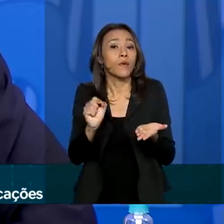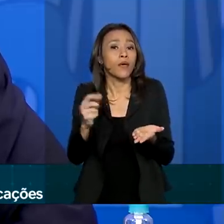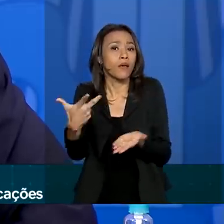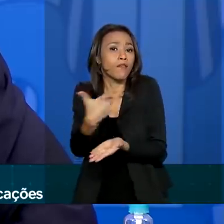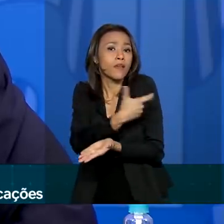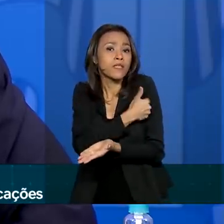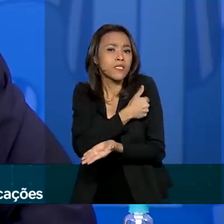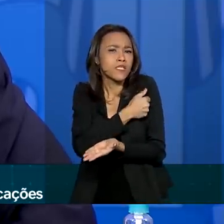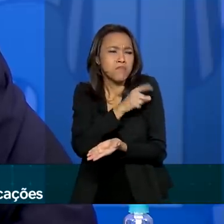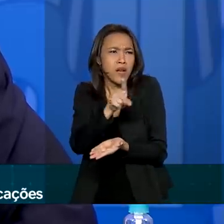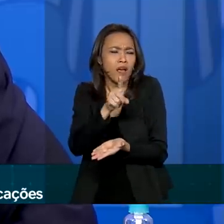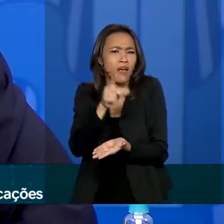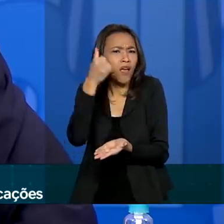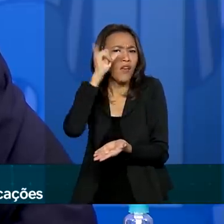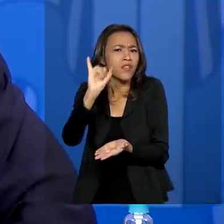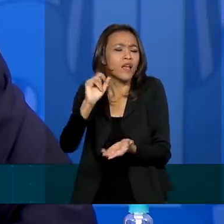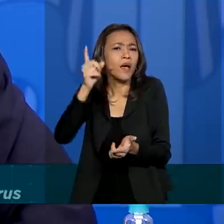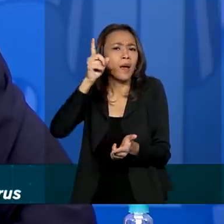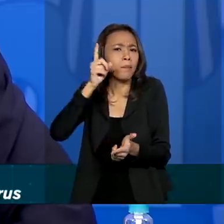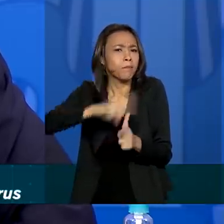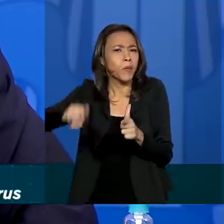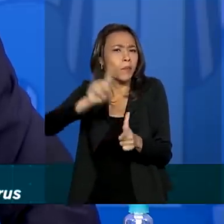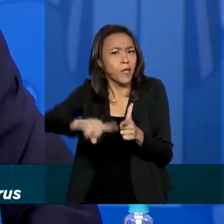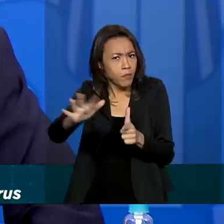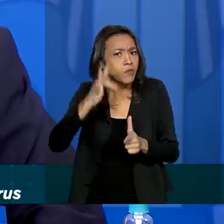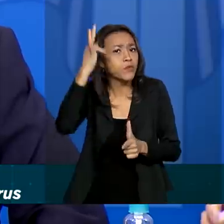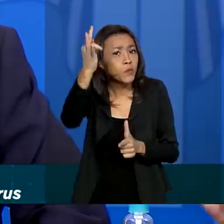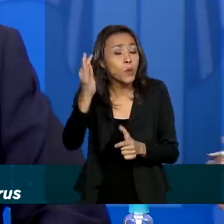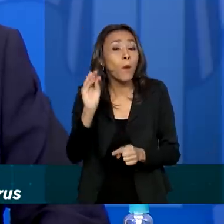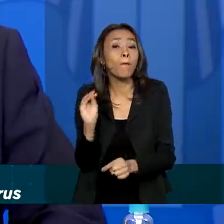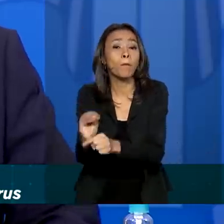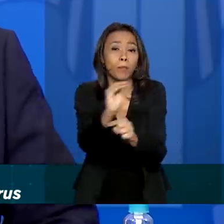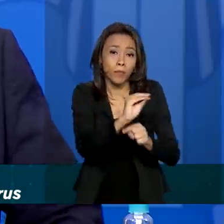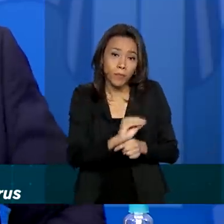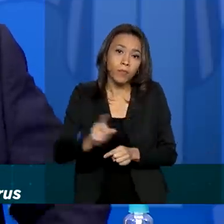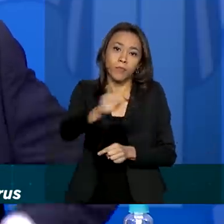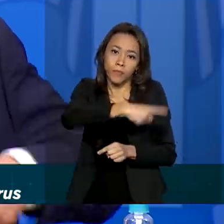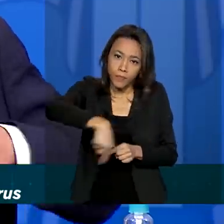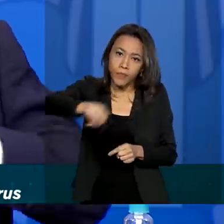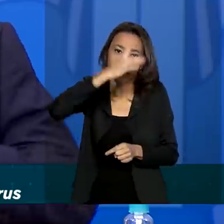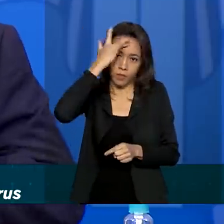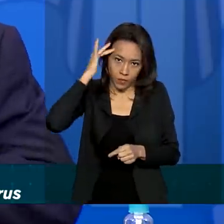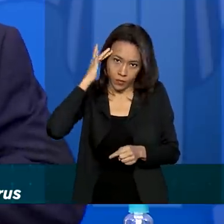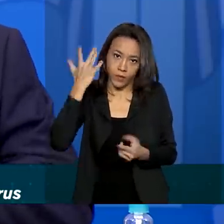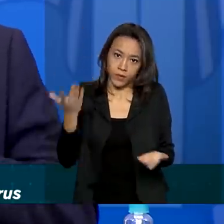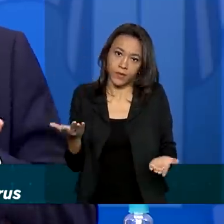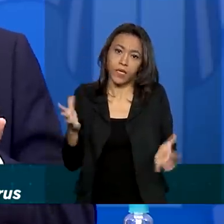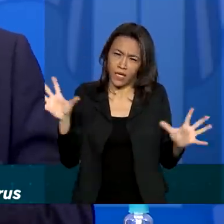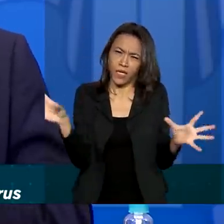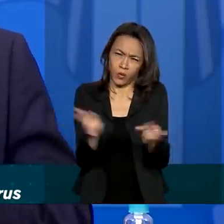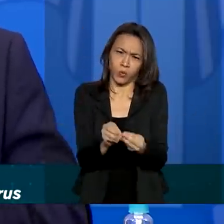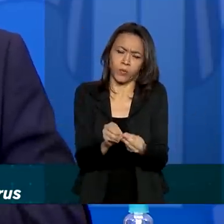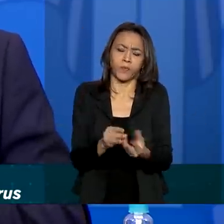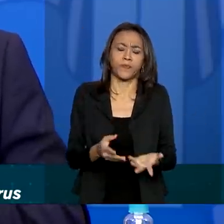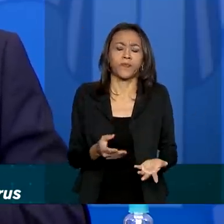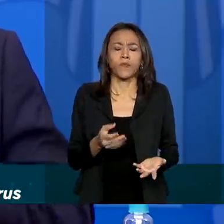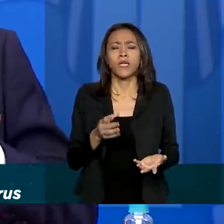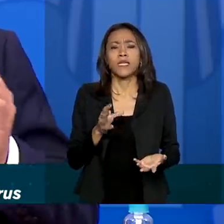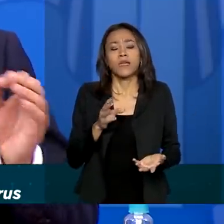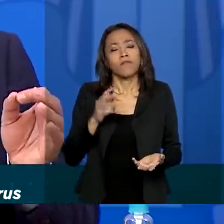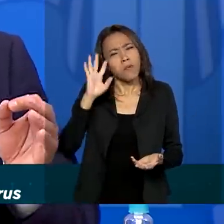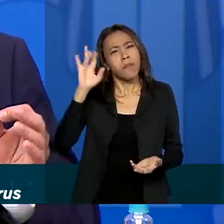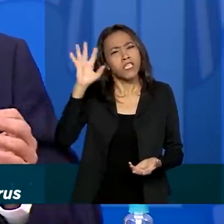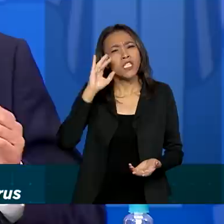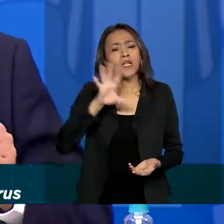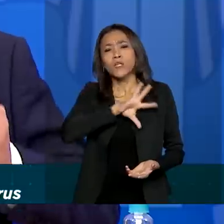no futuro, proteger a nossa população. Em resumo, imaginando que tudo isso funcione,